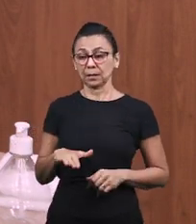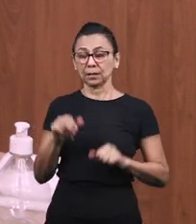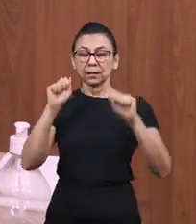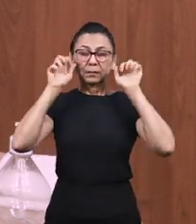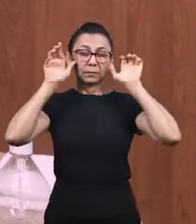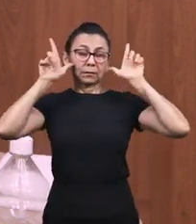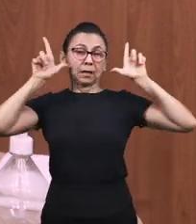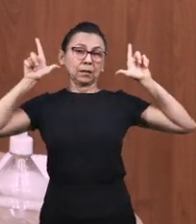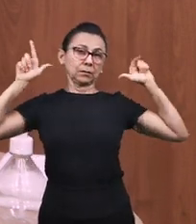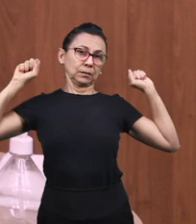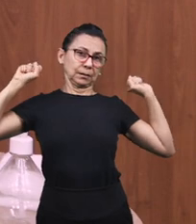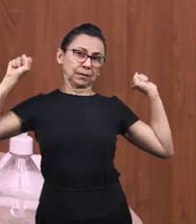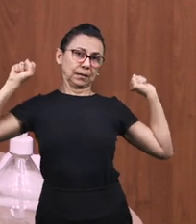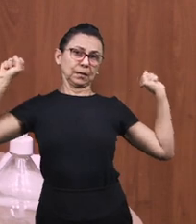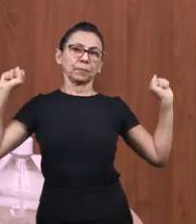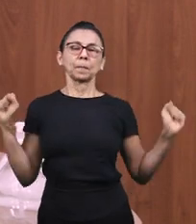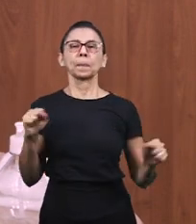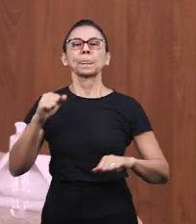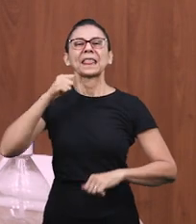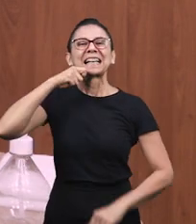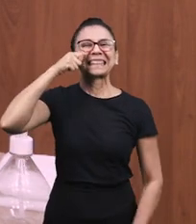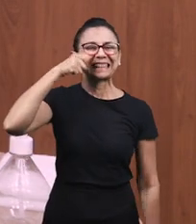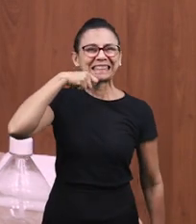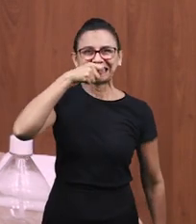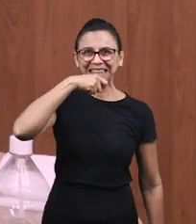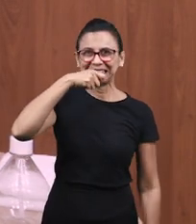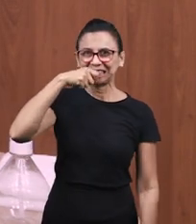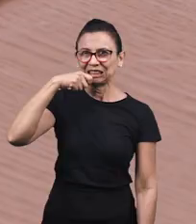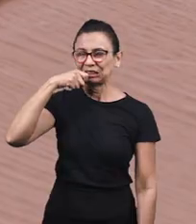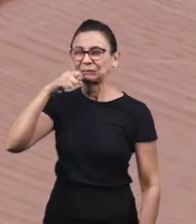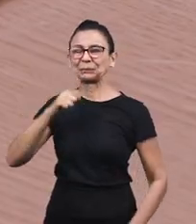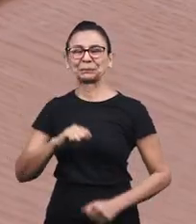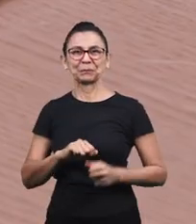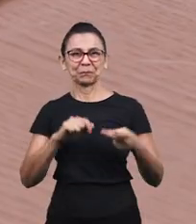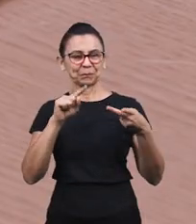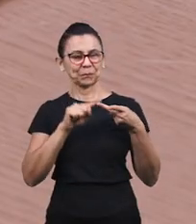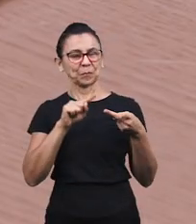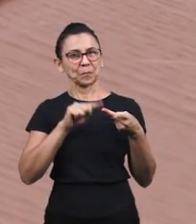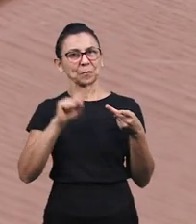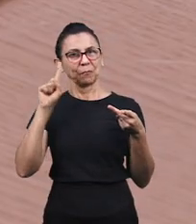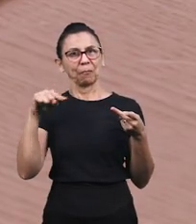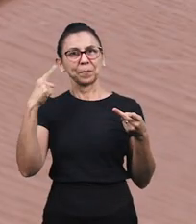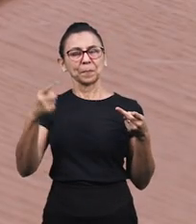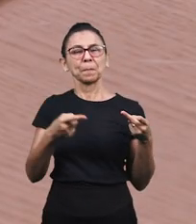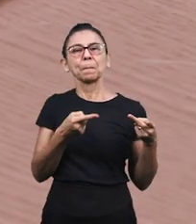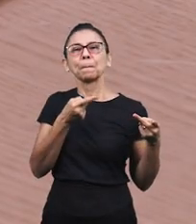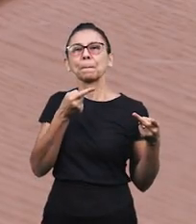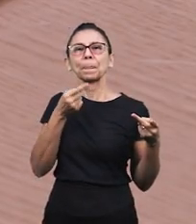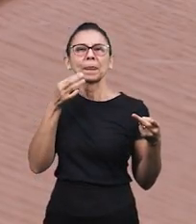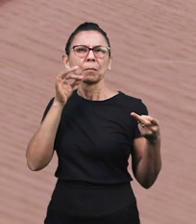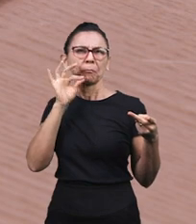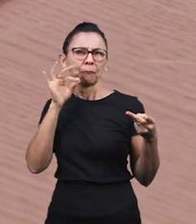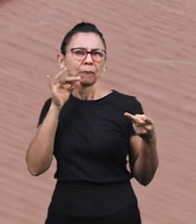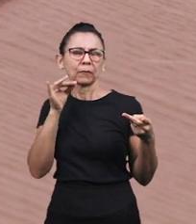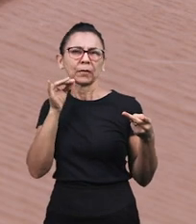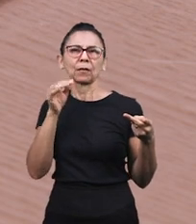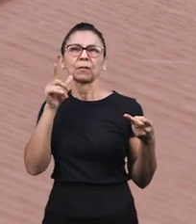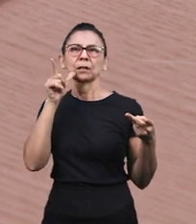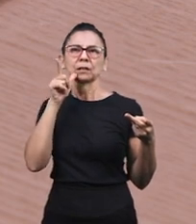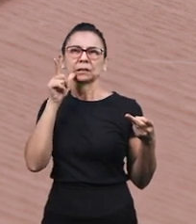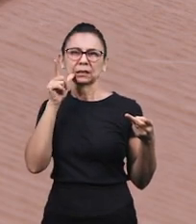acordar e ela vai escovar os dentes, depois ela vai lanchar,